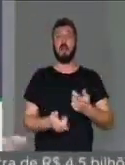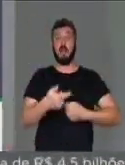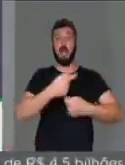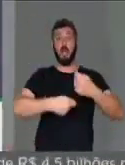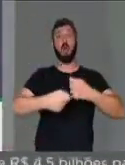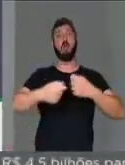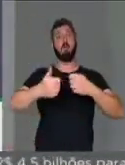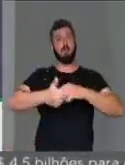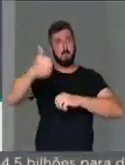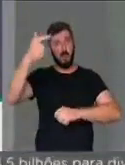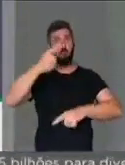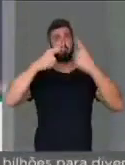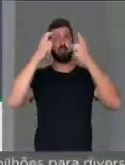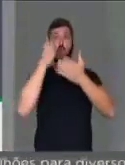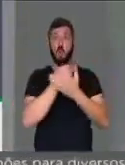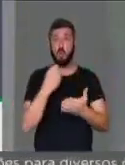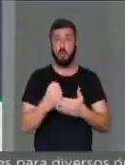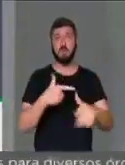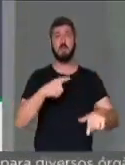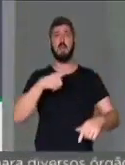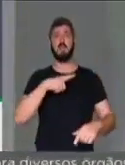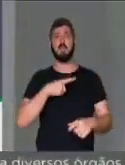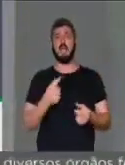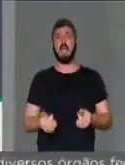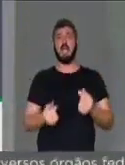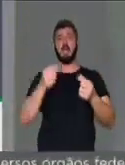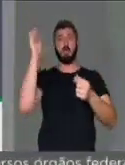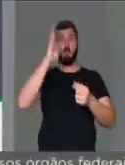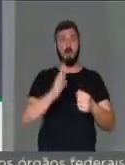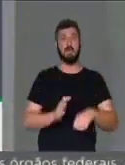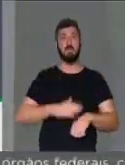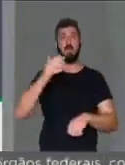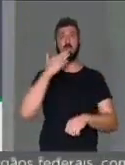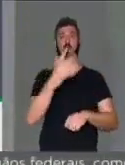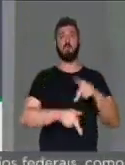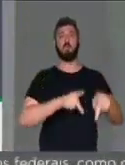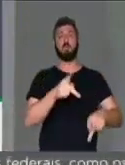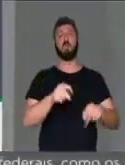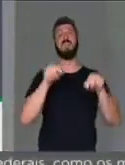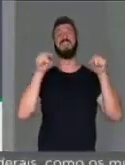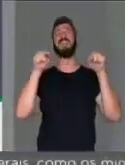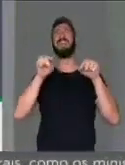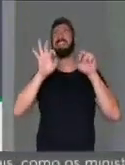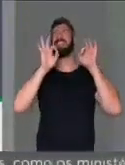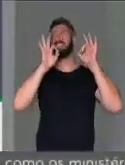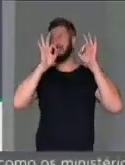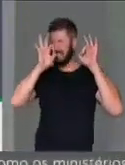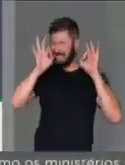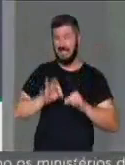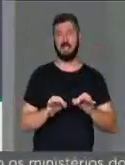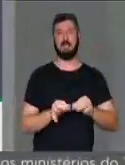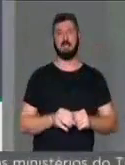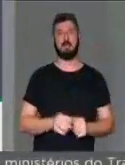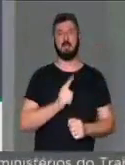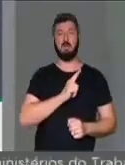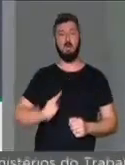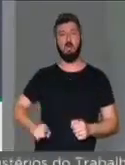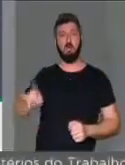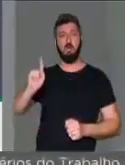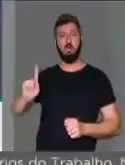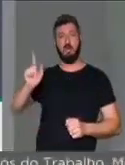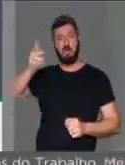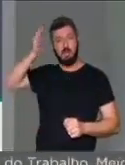prosperar, gerar emprego e rida para o nosso povo. E é exatamente aí que o governo